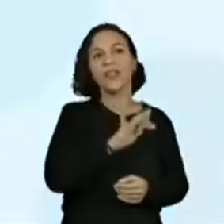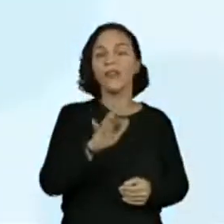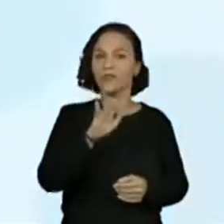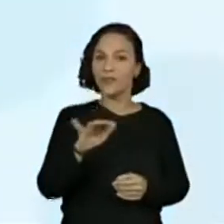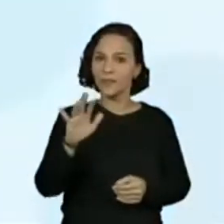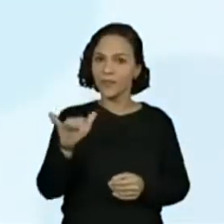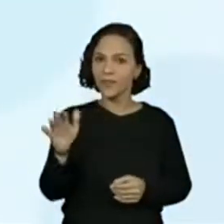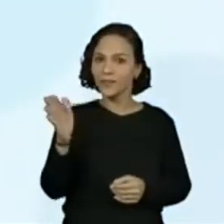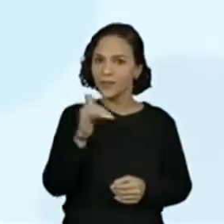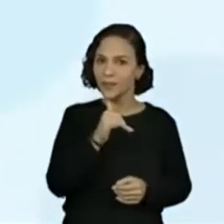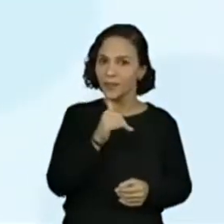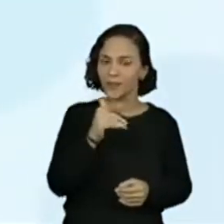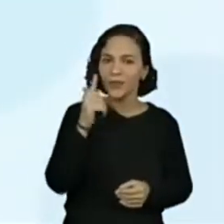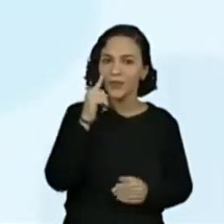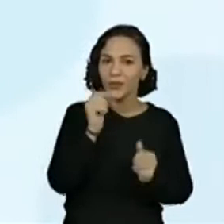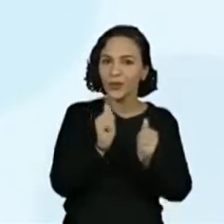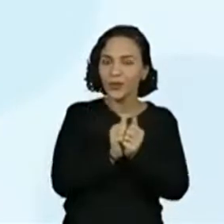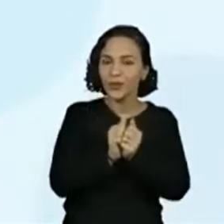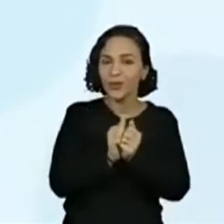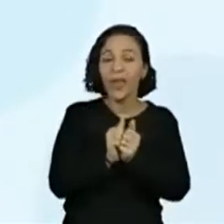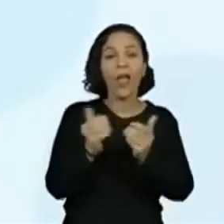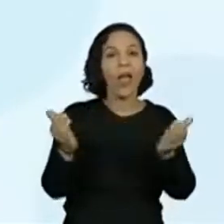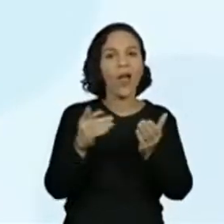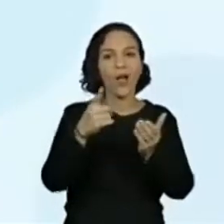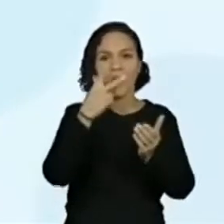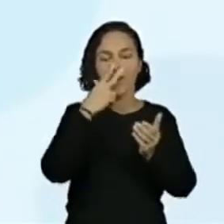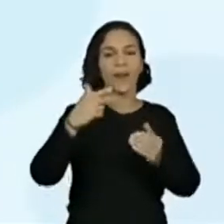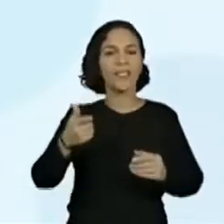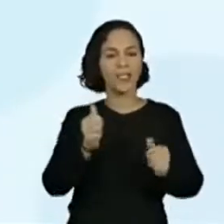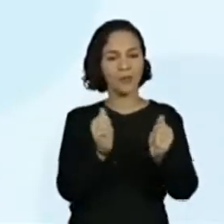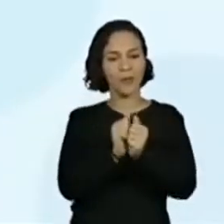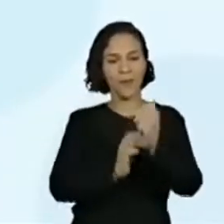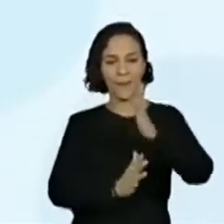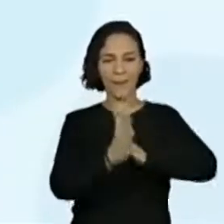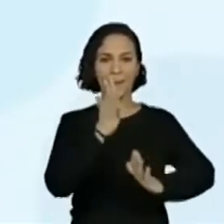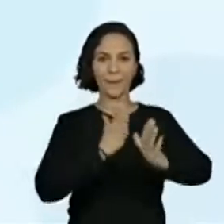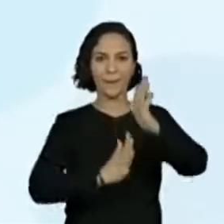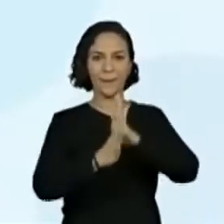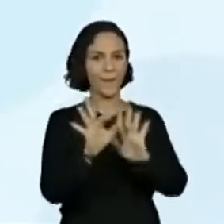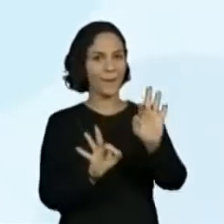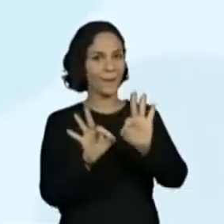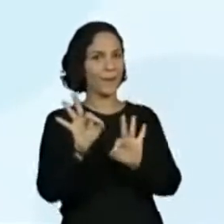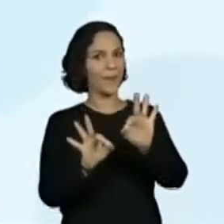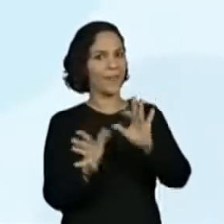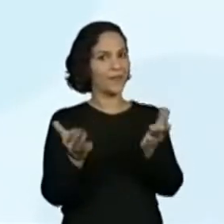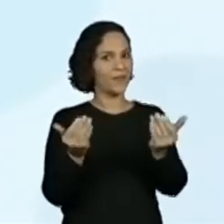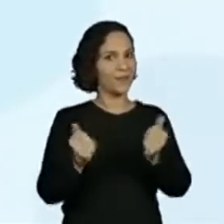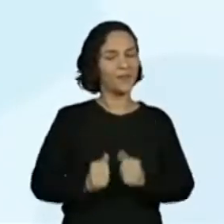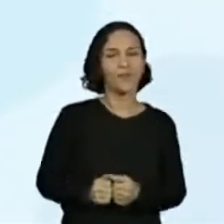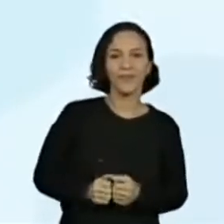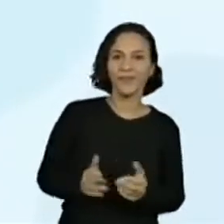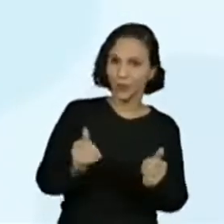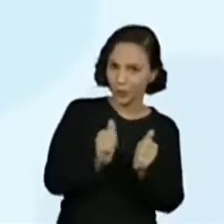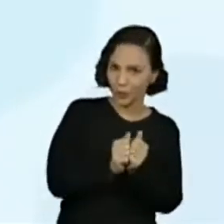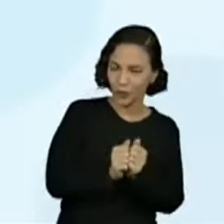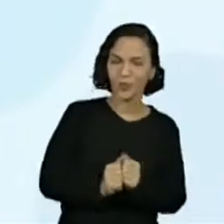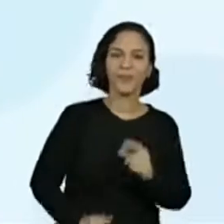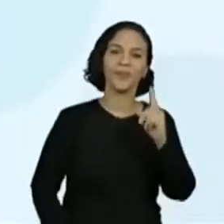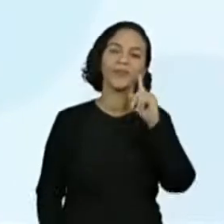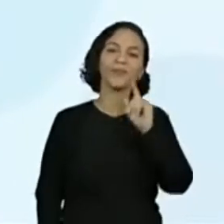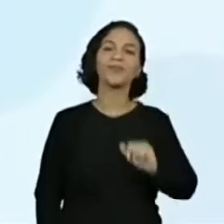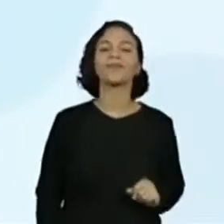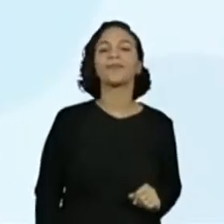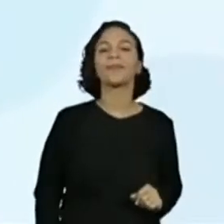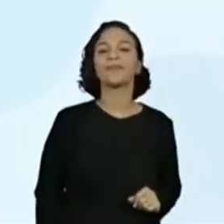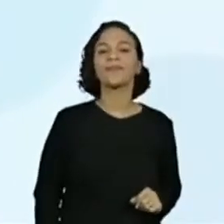Agora é a hora de todo mundo aquecer a voz junto com a professora Kelly, certo? Juntas? Vamos juntas? Vamos lá. Então,